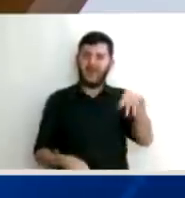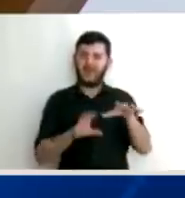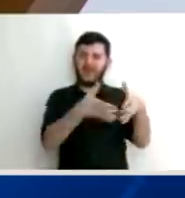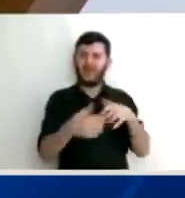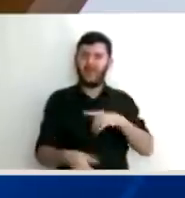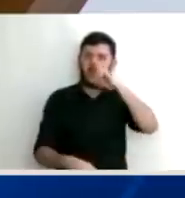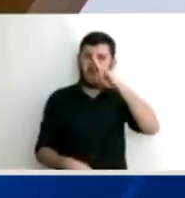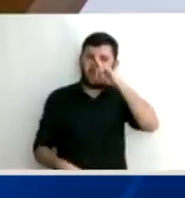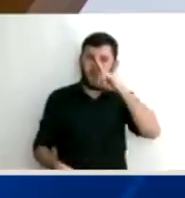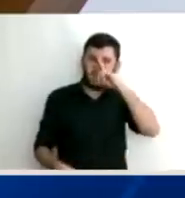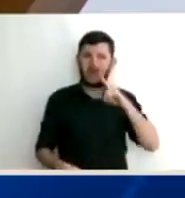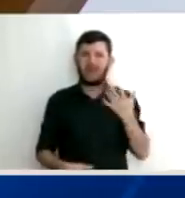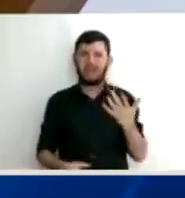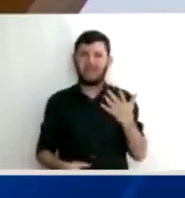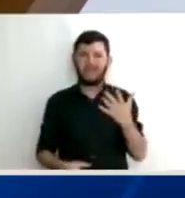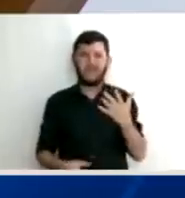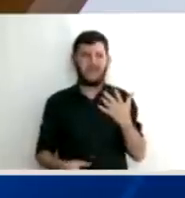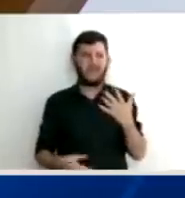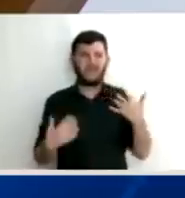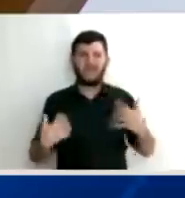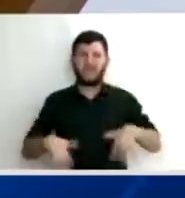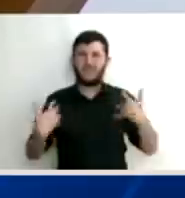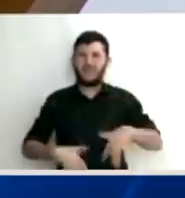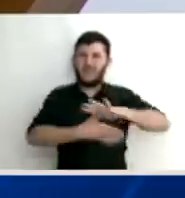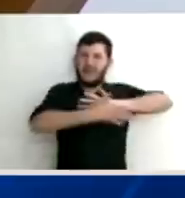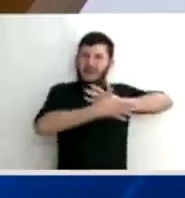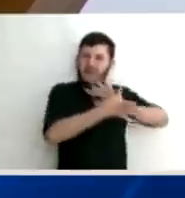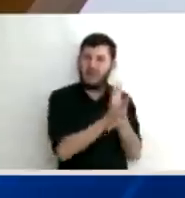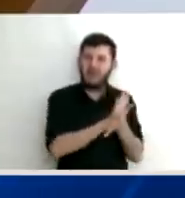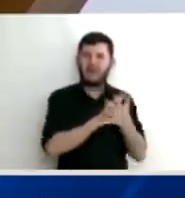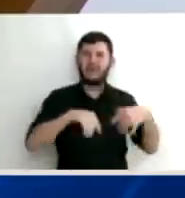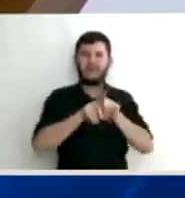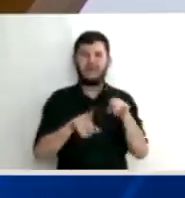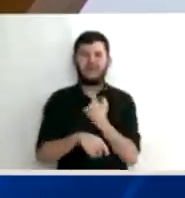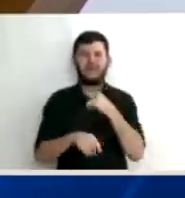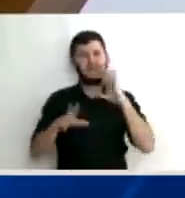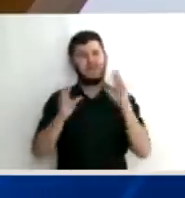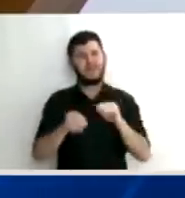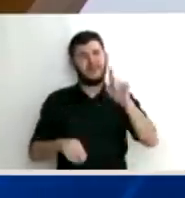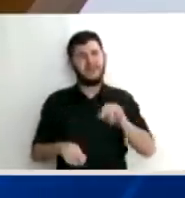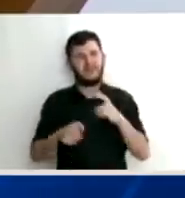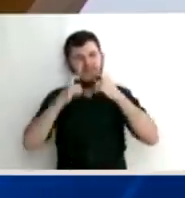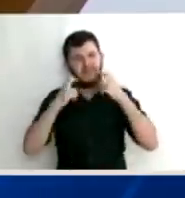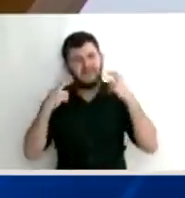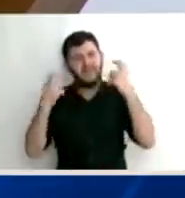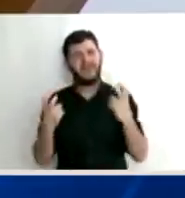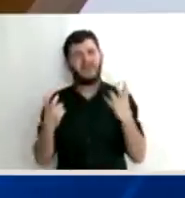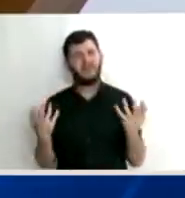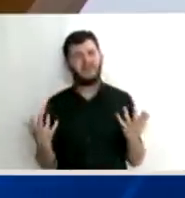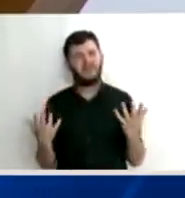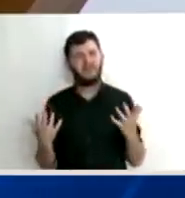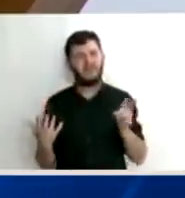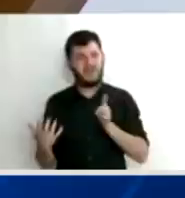ou que essas mensagens foram tiradas do contexto. Então, temos esses dois problemas hoje que são muito